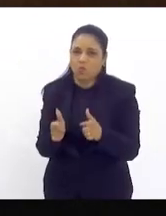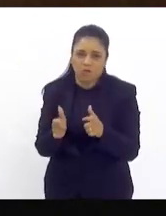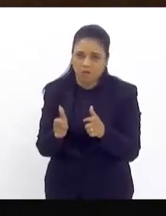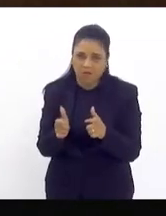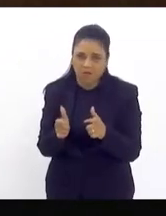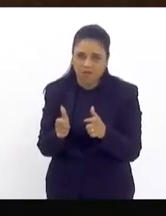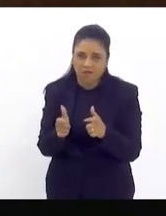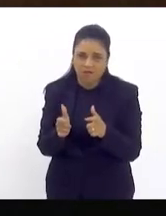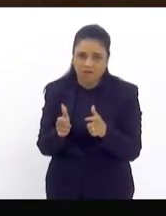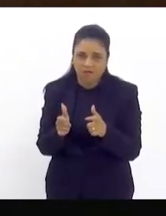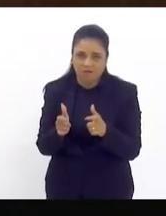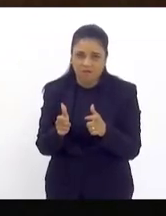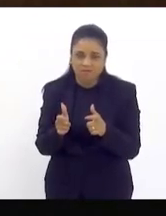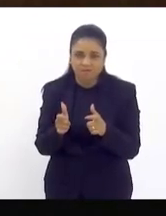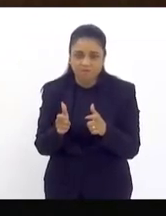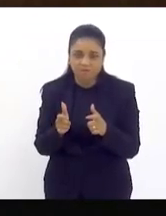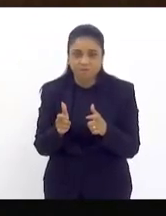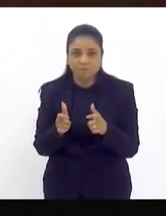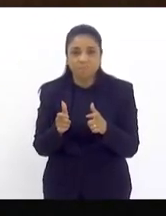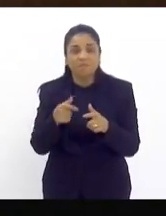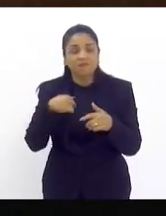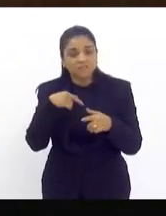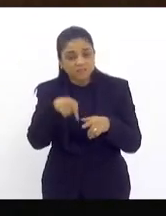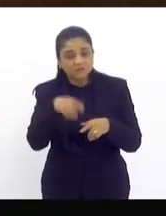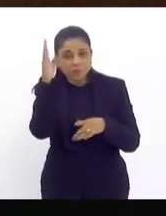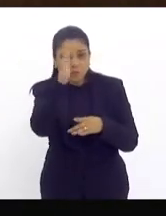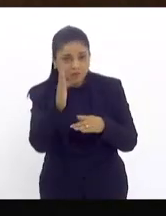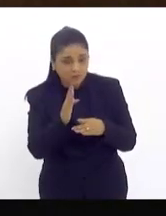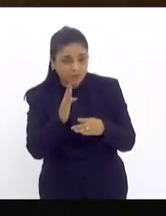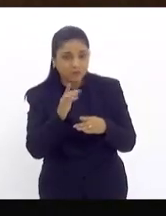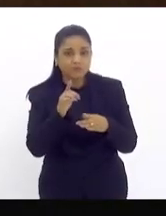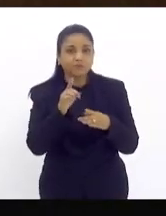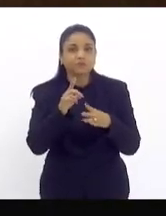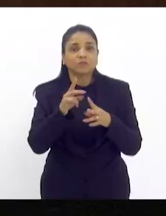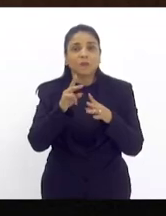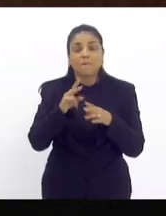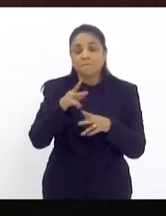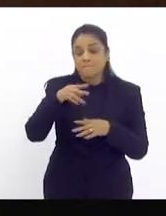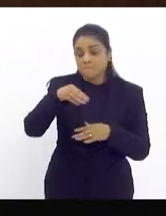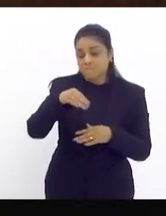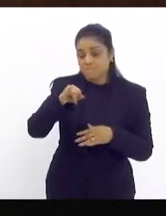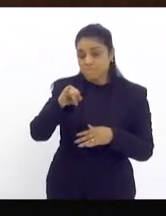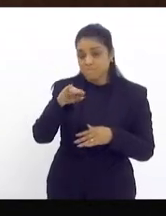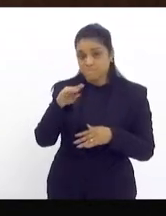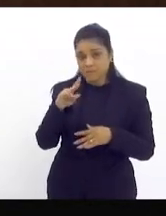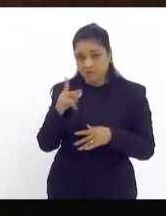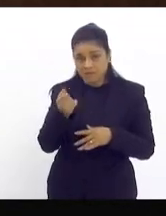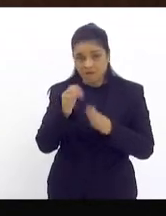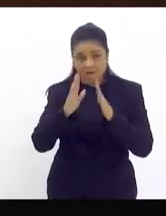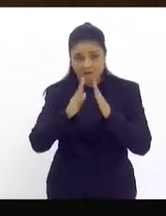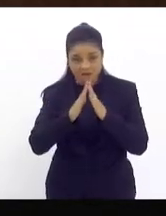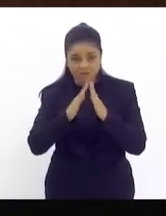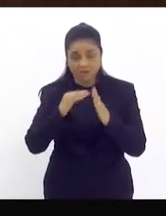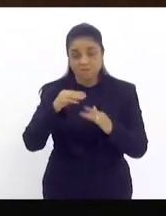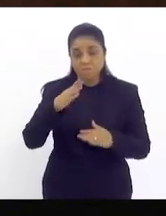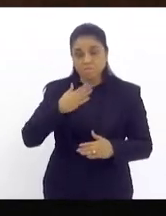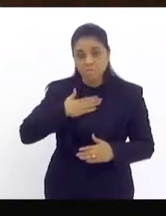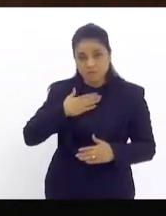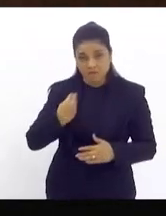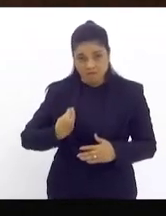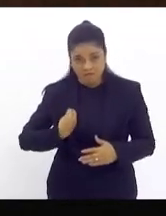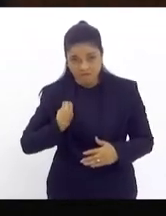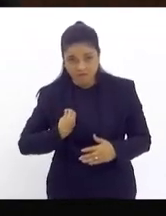construindo no Brasil através do Minha Casa Minha Vida num sistema de contrapartida onde as